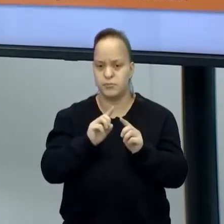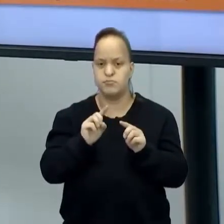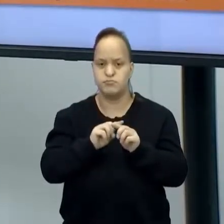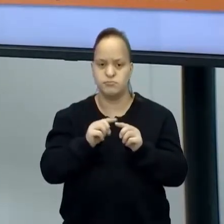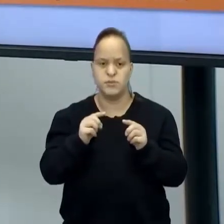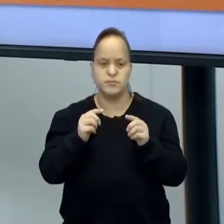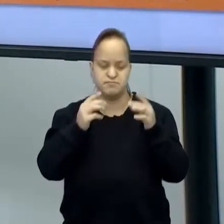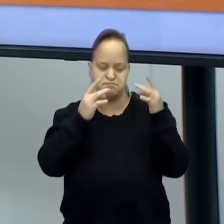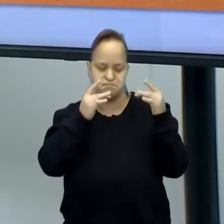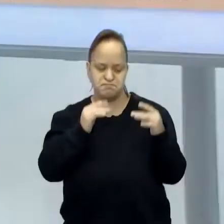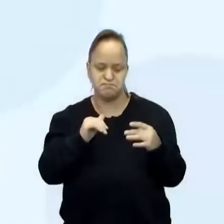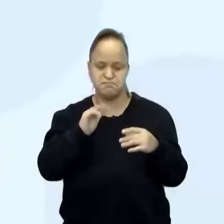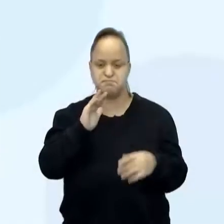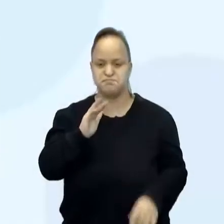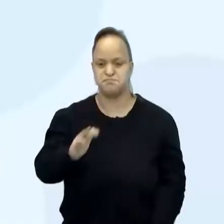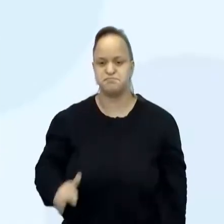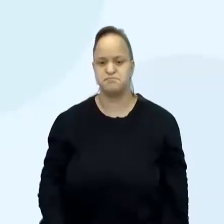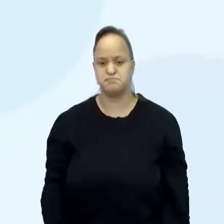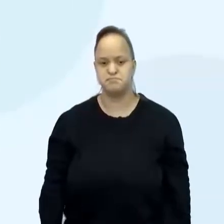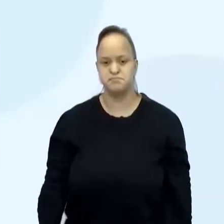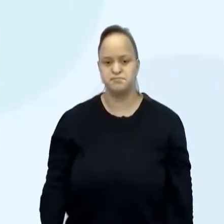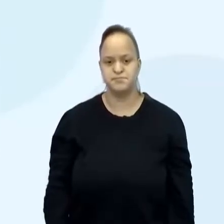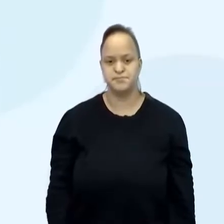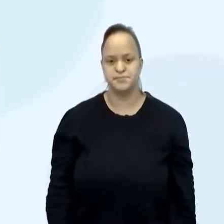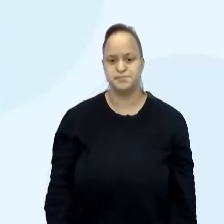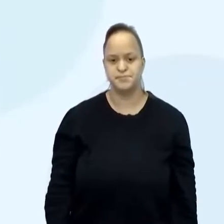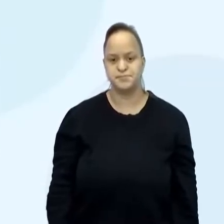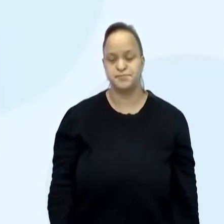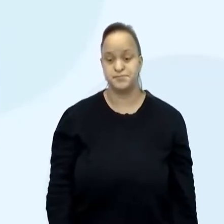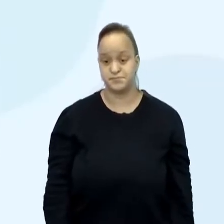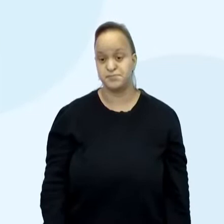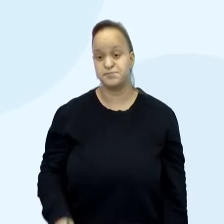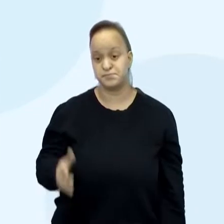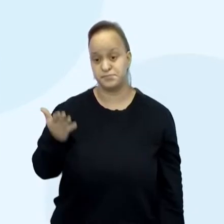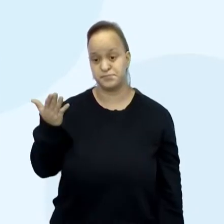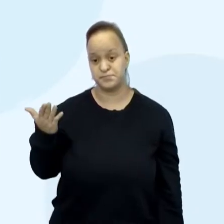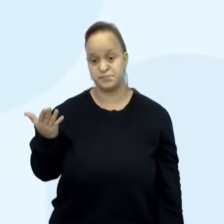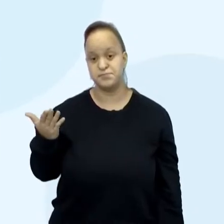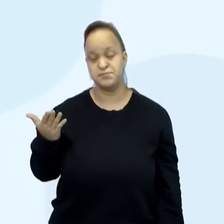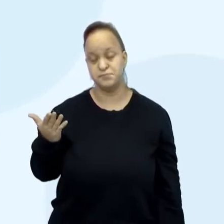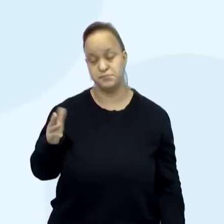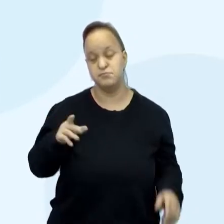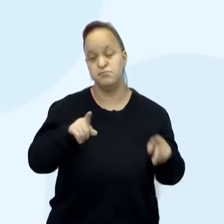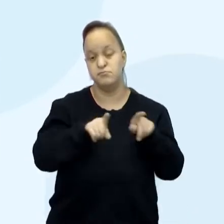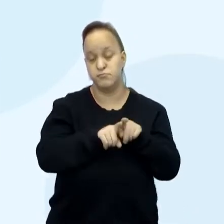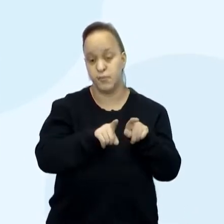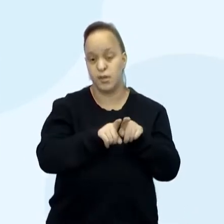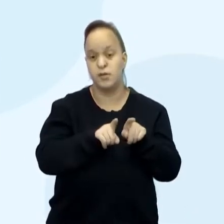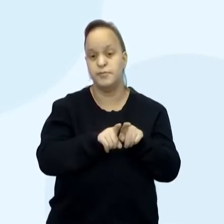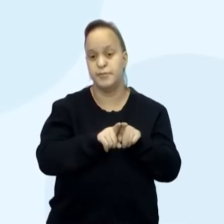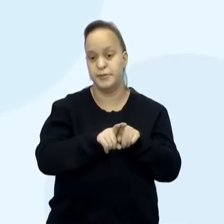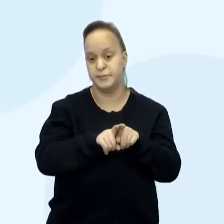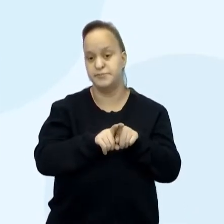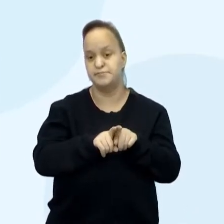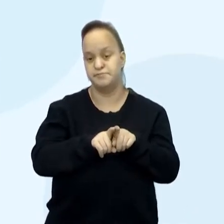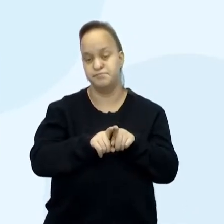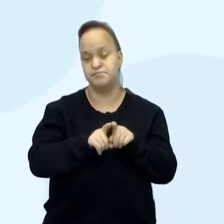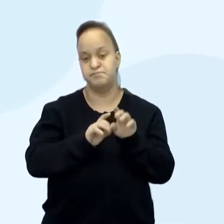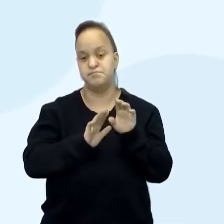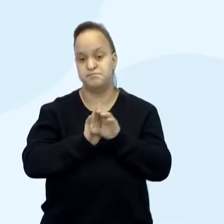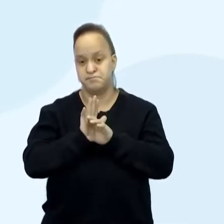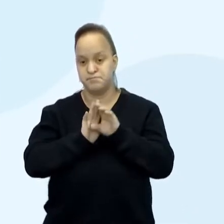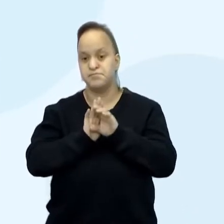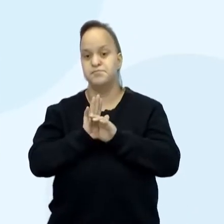na telinha para vocês aí. Para apontar. Bora lá. O designer também compreende os conceitos